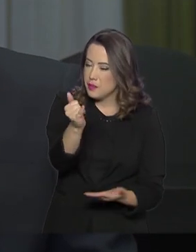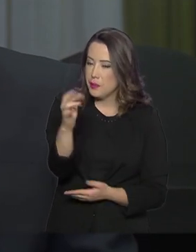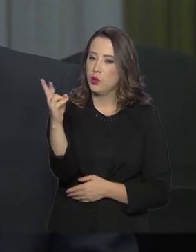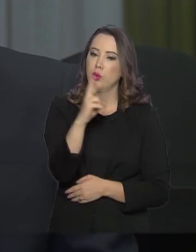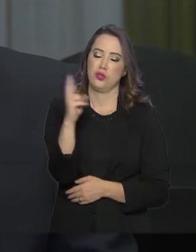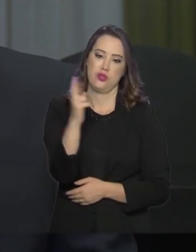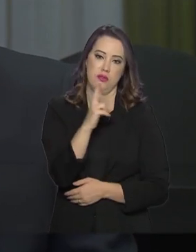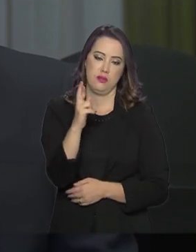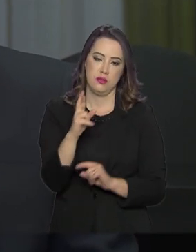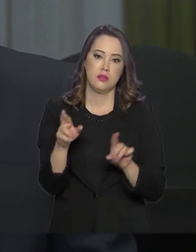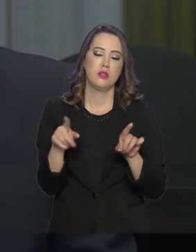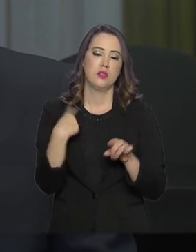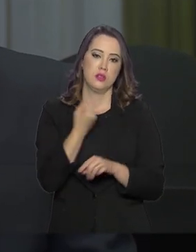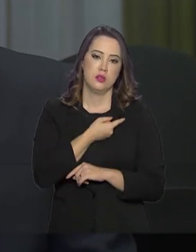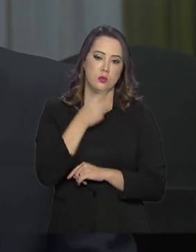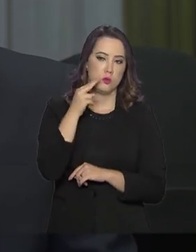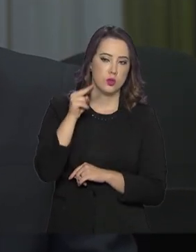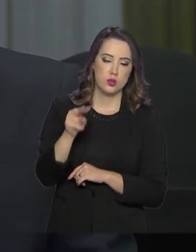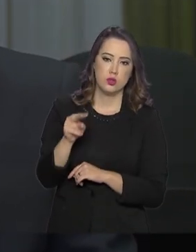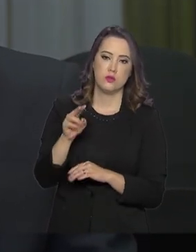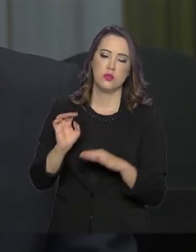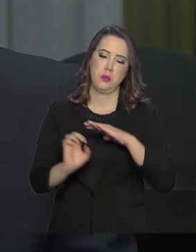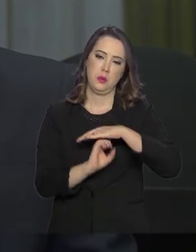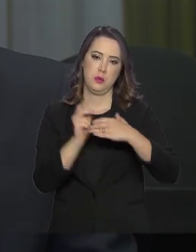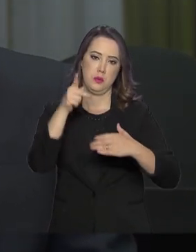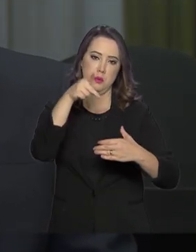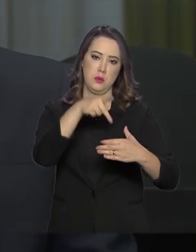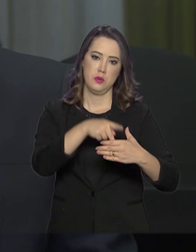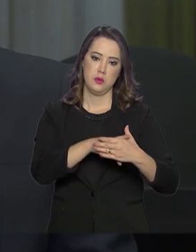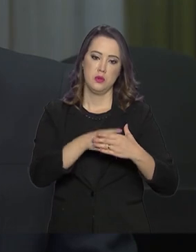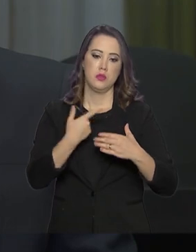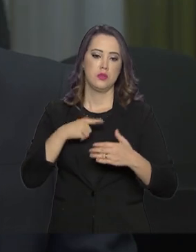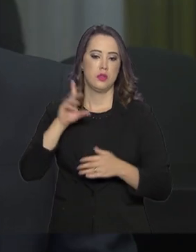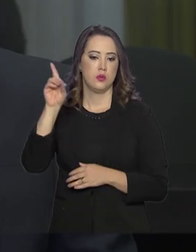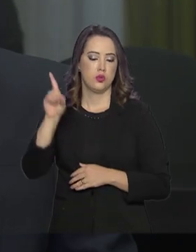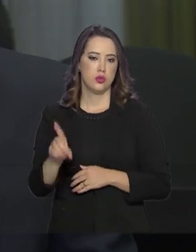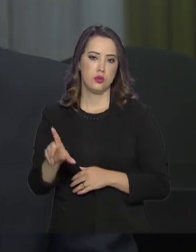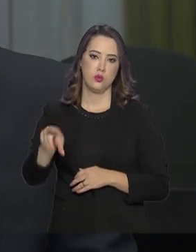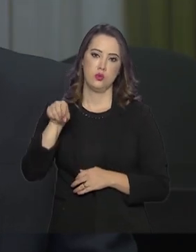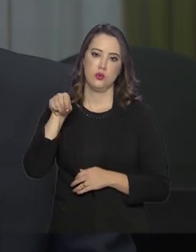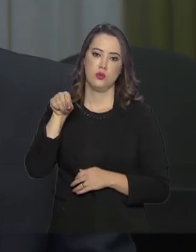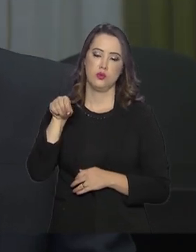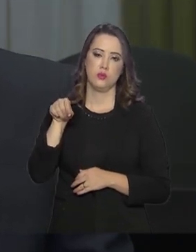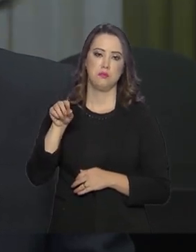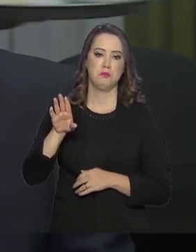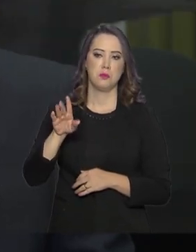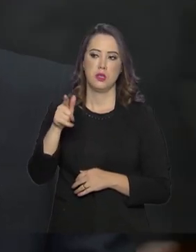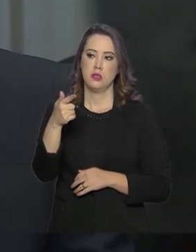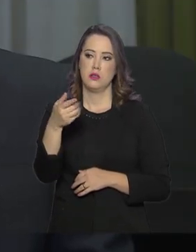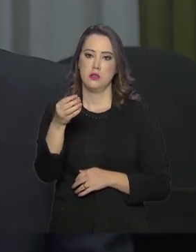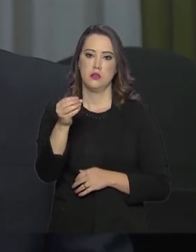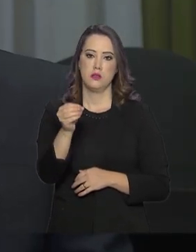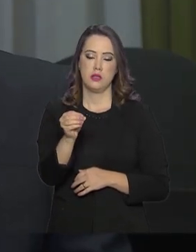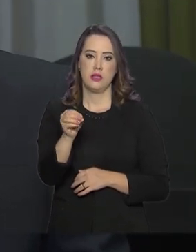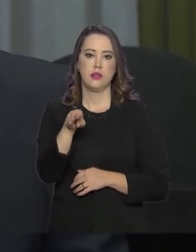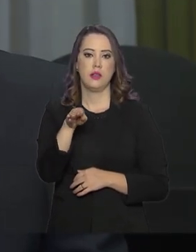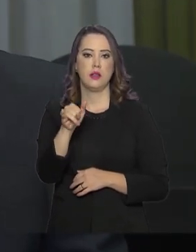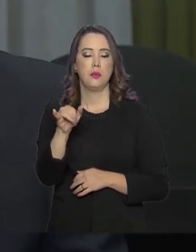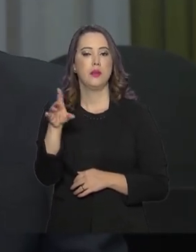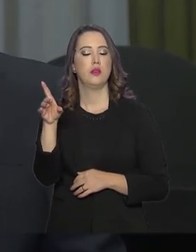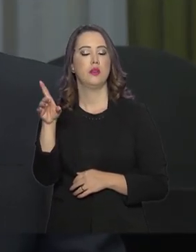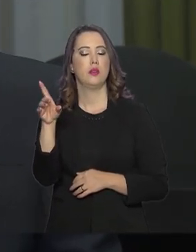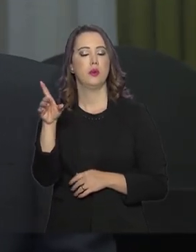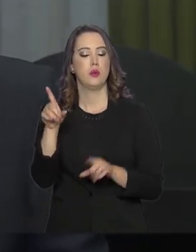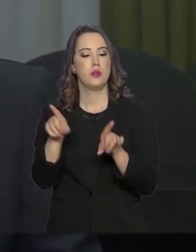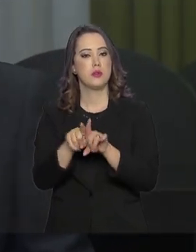considerarmos aqueles que a Petrobras exerceu direito de preferência, 70 bilhões. Ou seja,